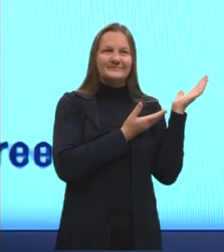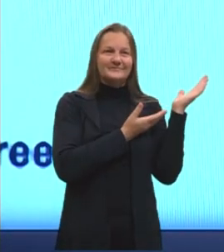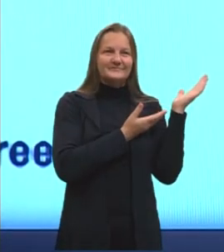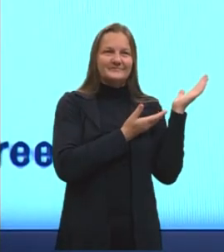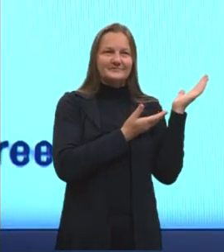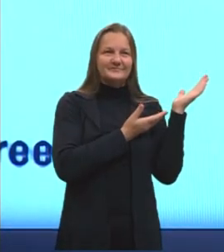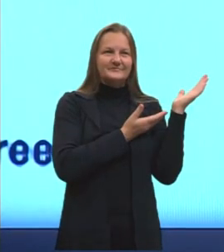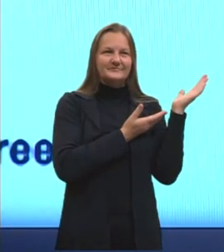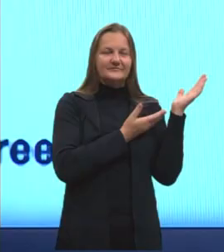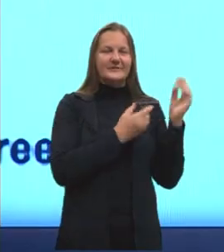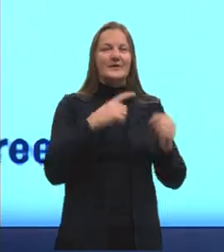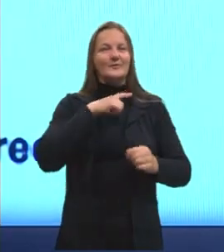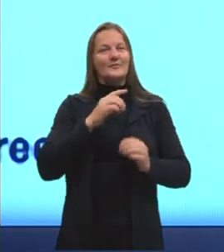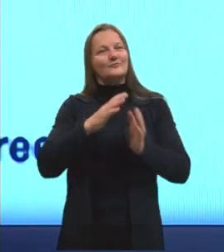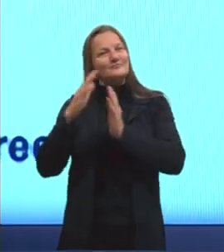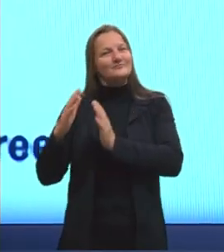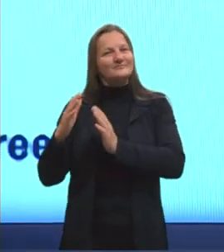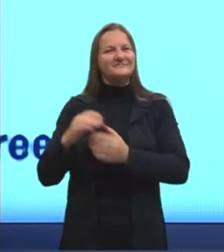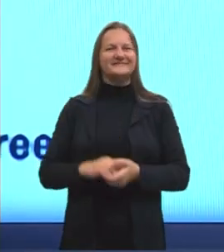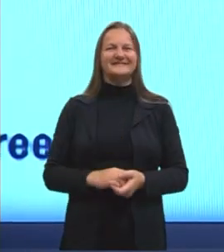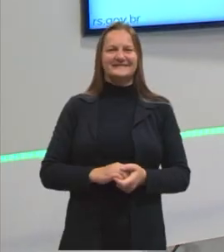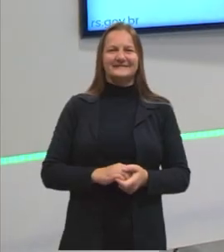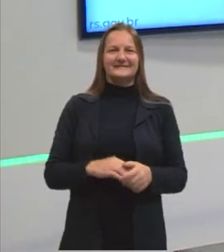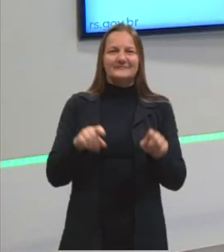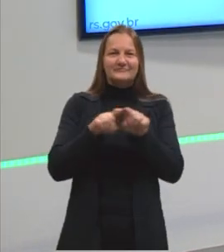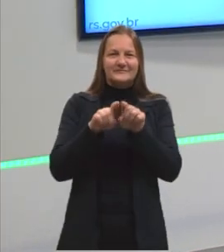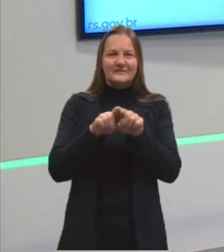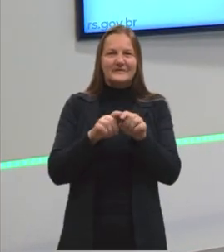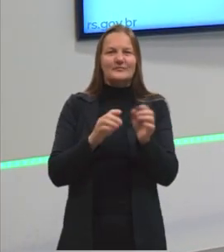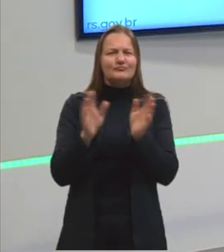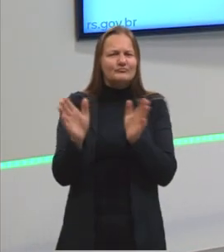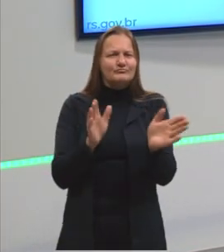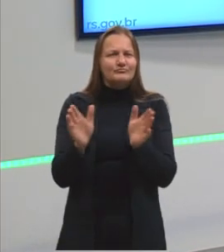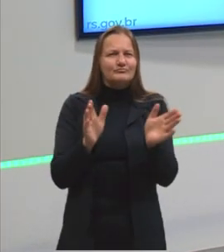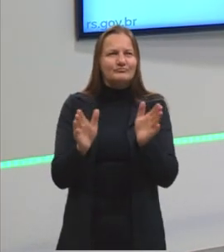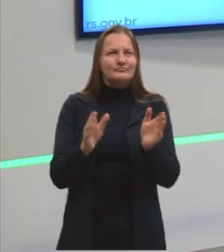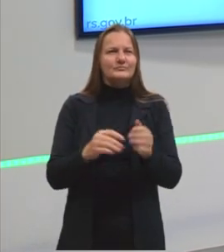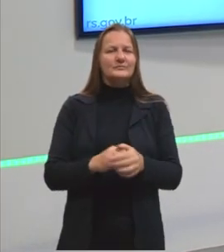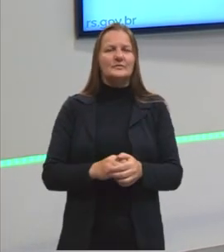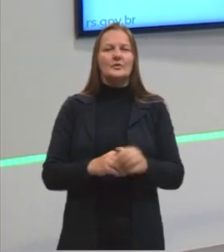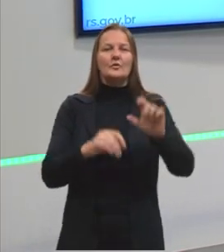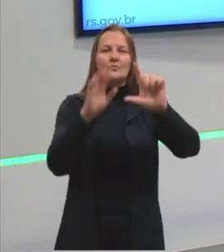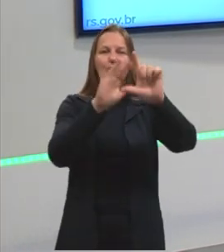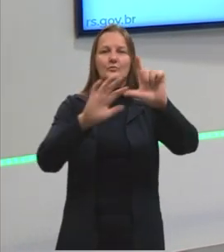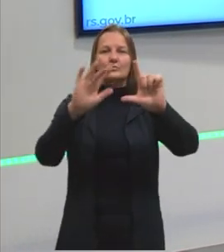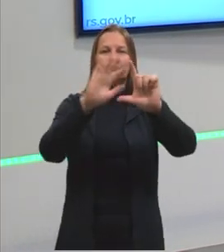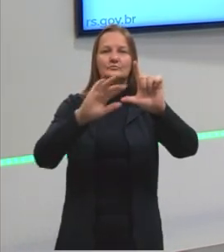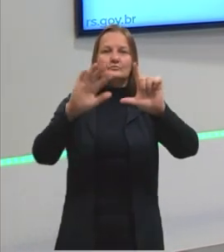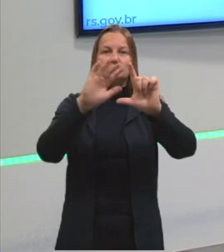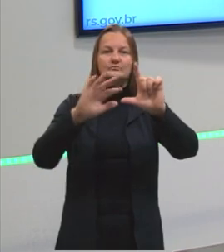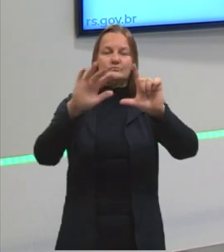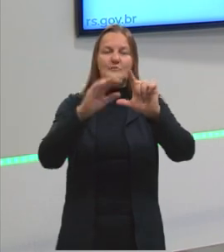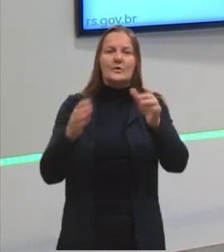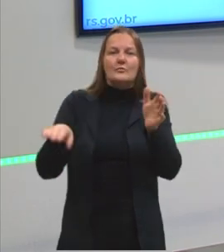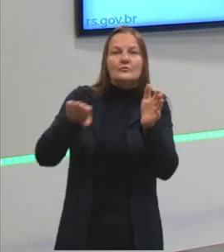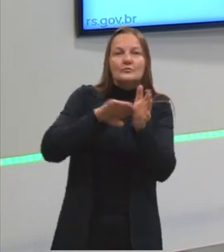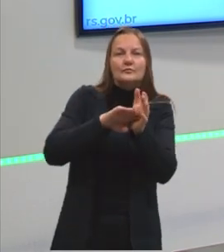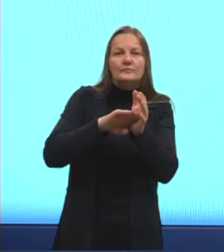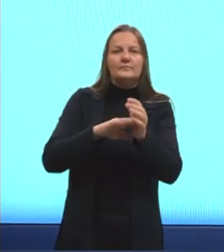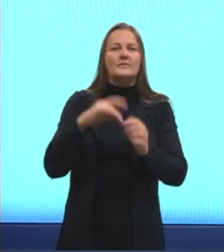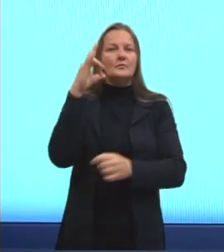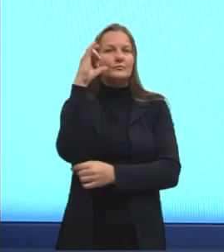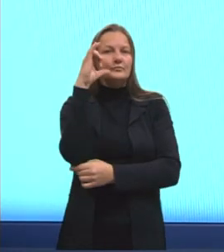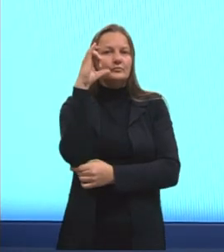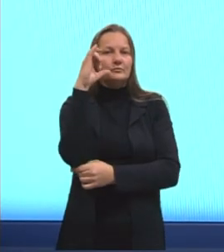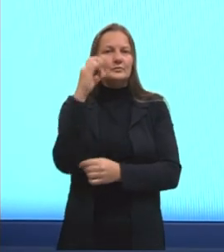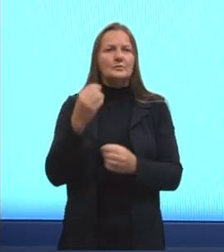no outro cantinho ao lado, vocês também conseguem acessar o QR Code para chegarem no Instagram